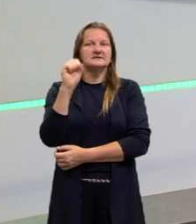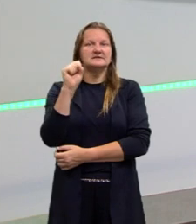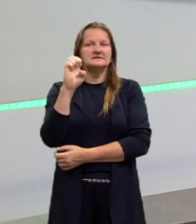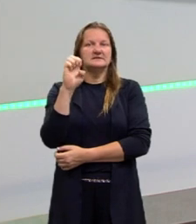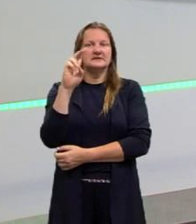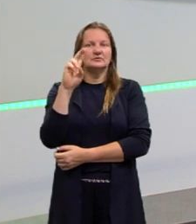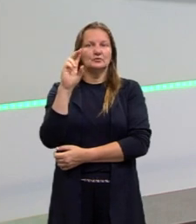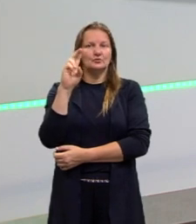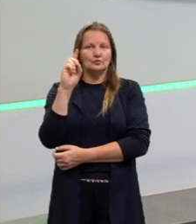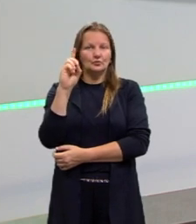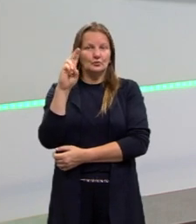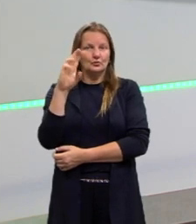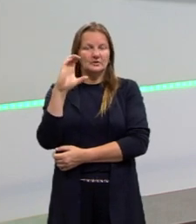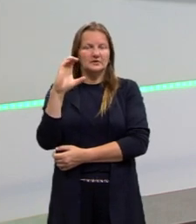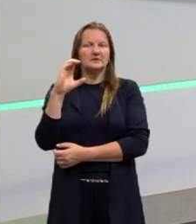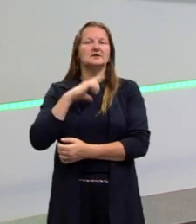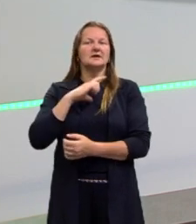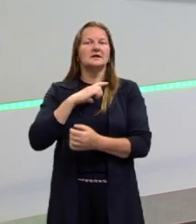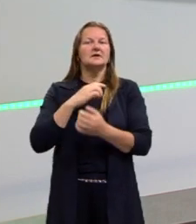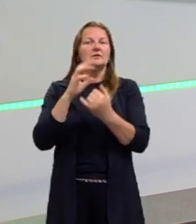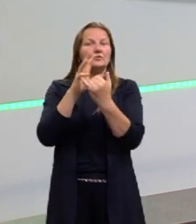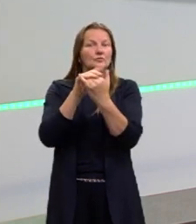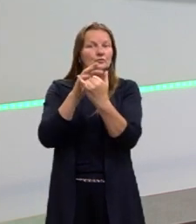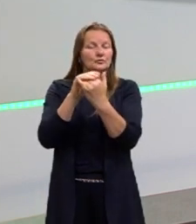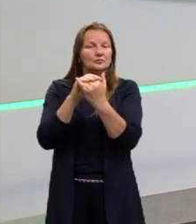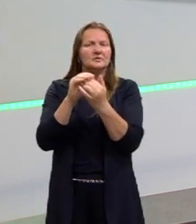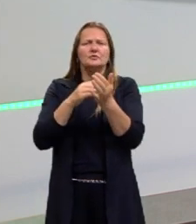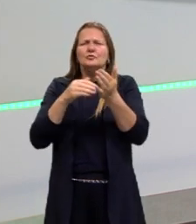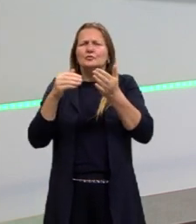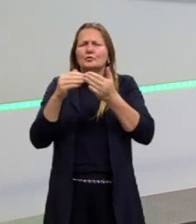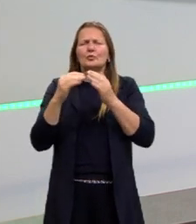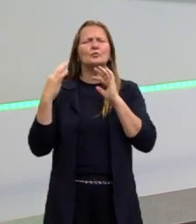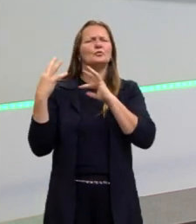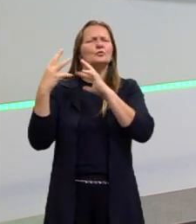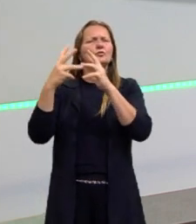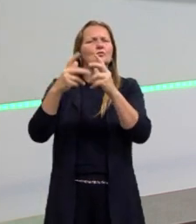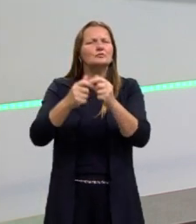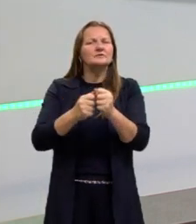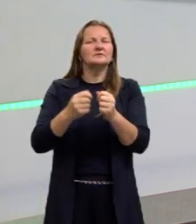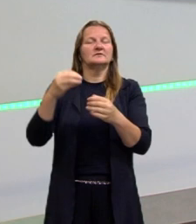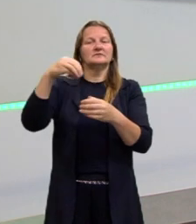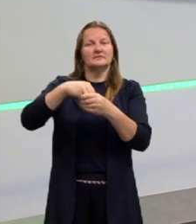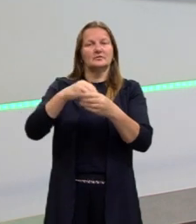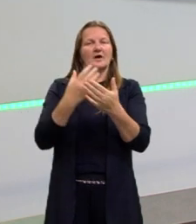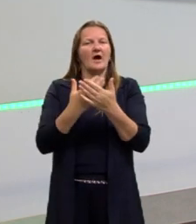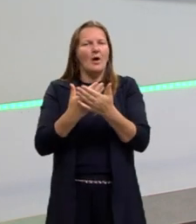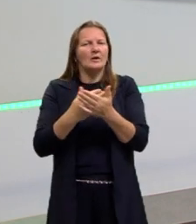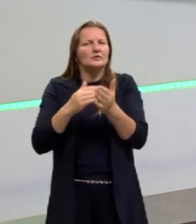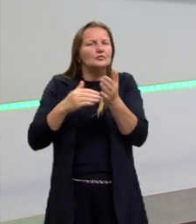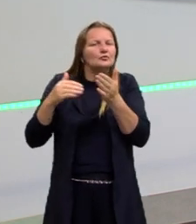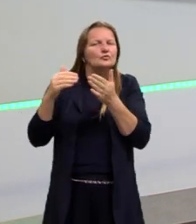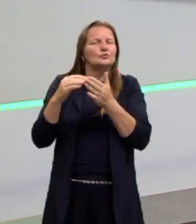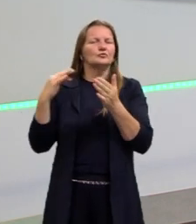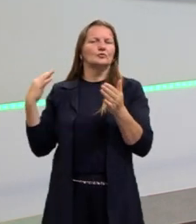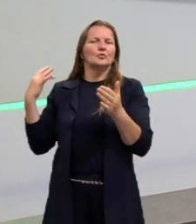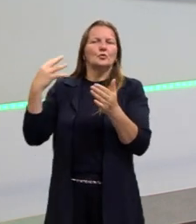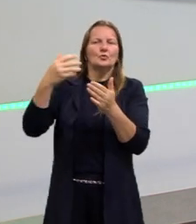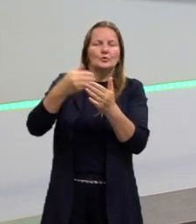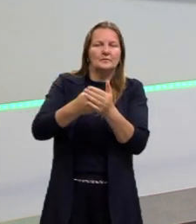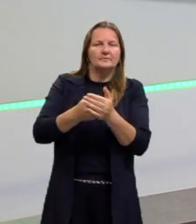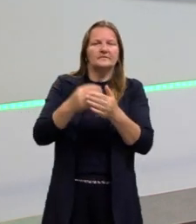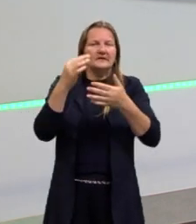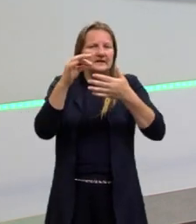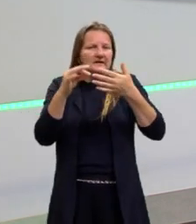disponíveis, vai ter essa e as próximas também. Fica ligado com a gente, porque a gente está trazendo todos os detalhes que não pode te